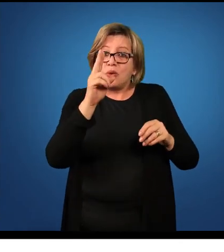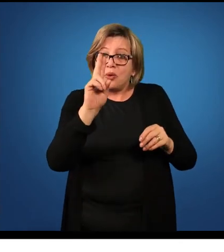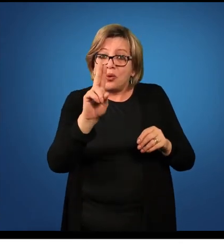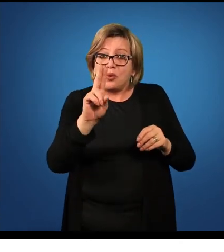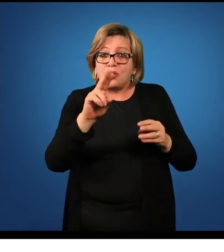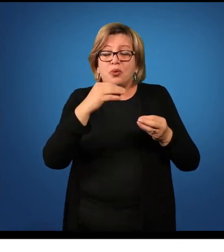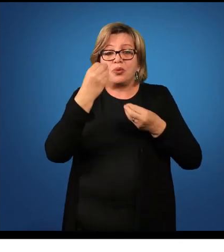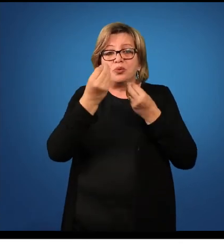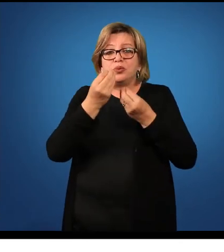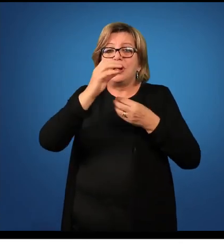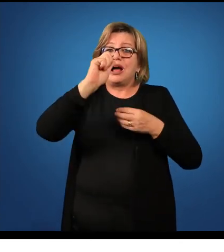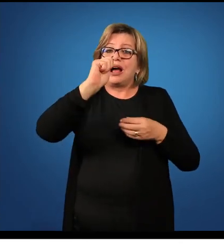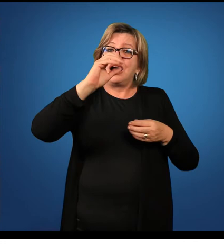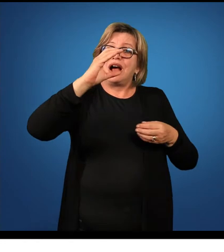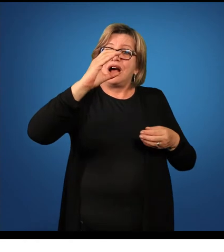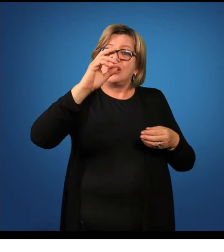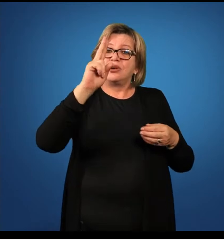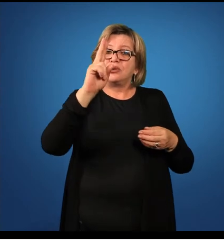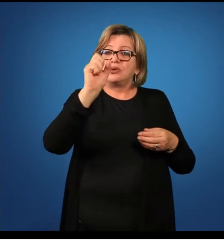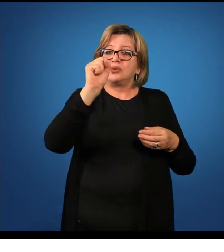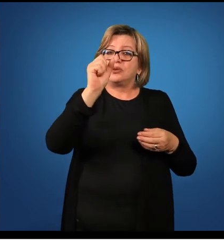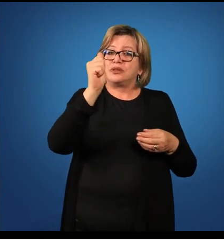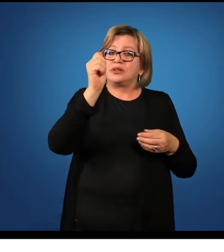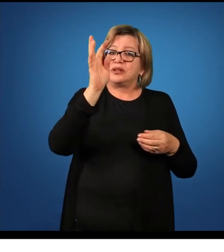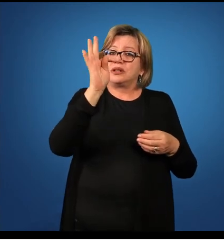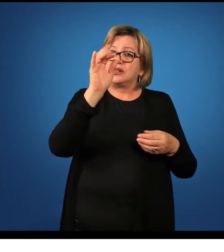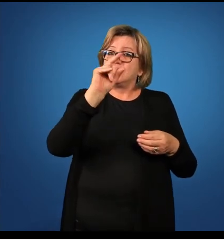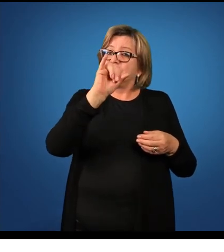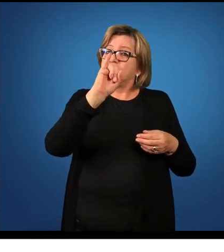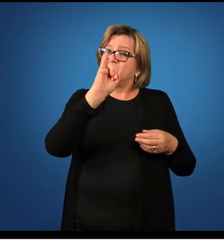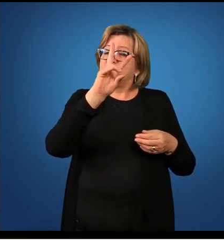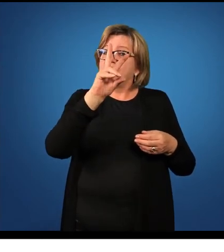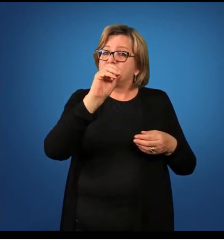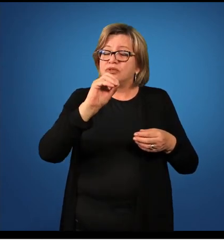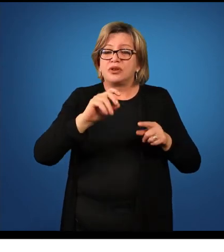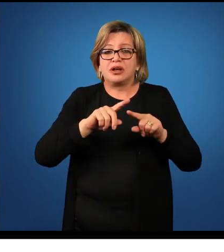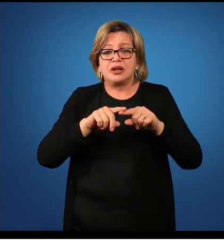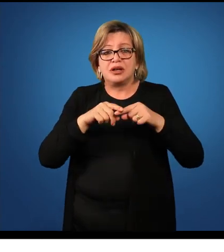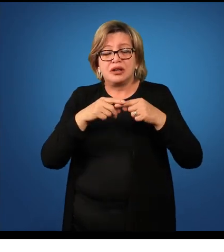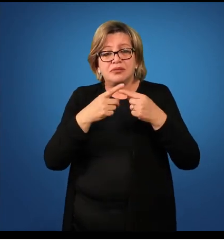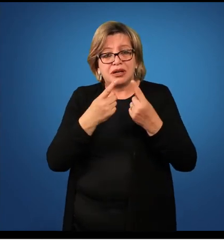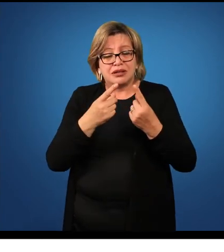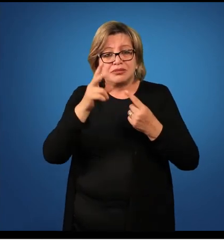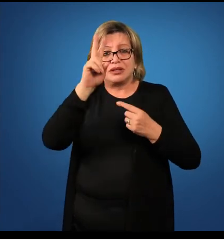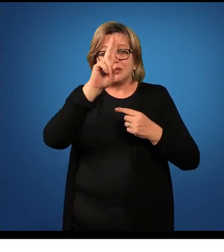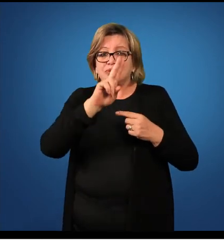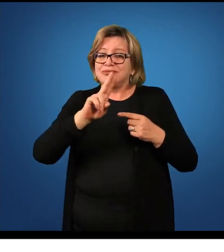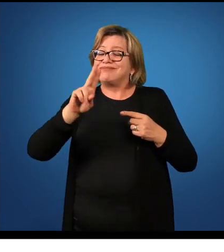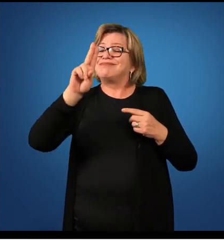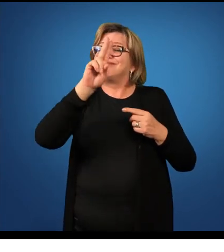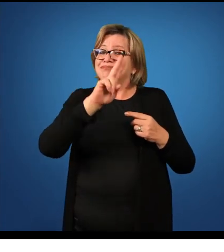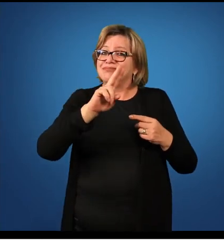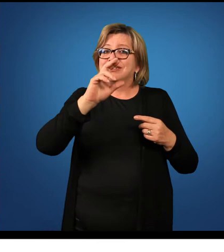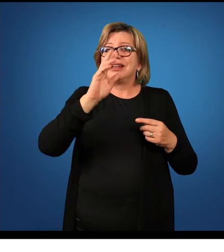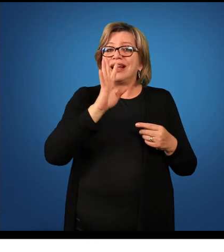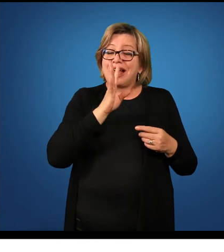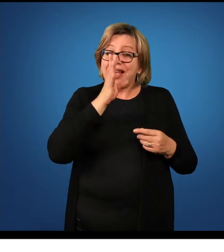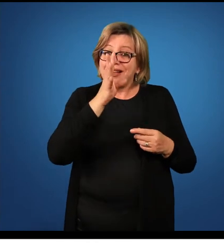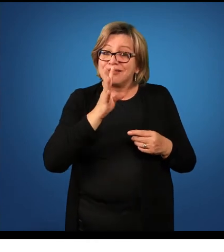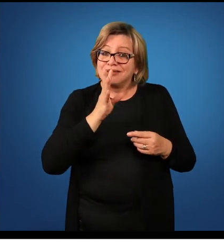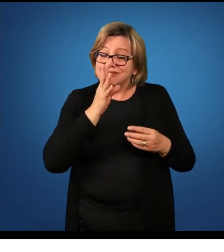acusativo. Entretanto, para utilizar o caso acusativo, há